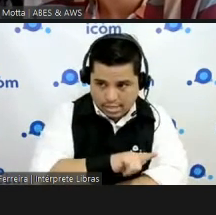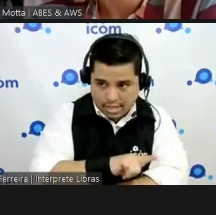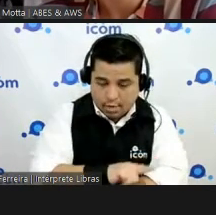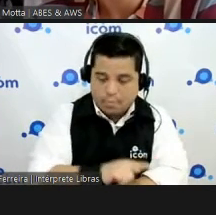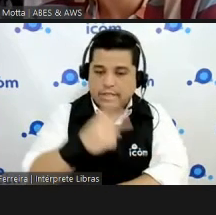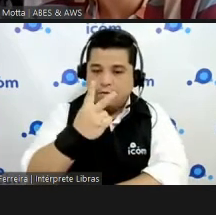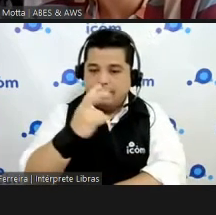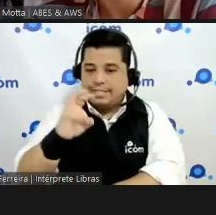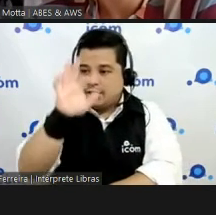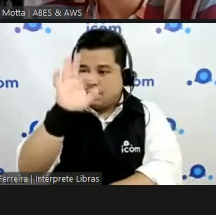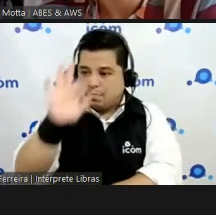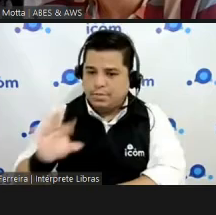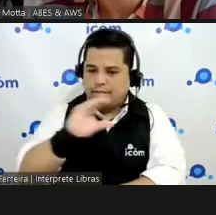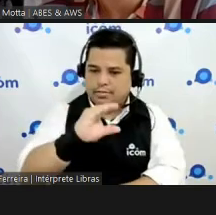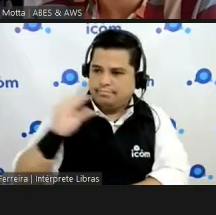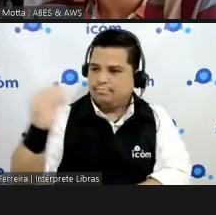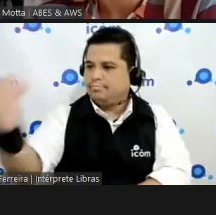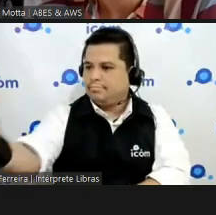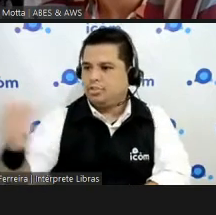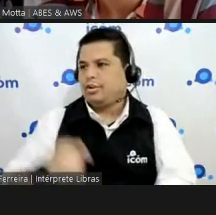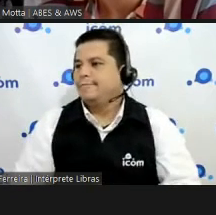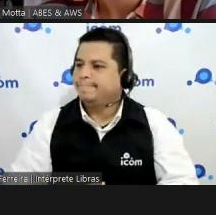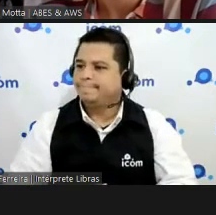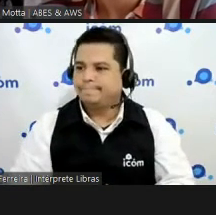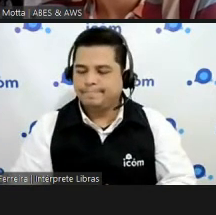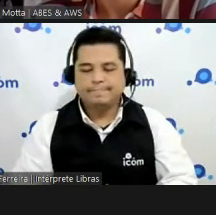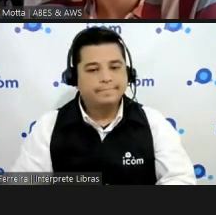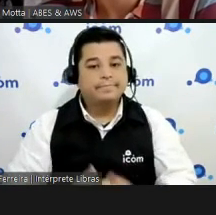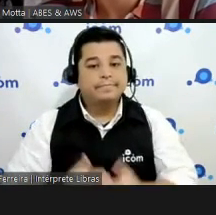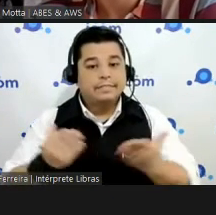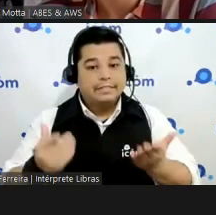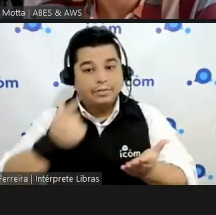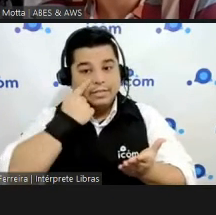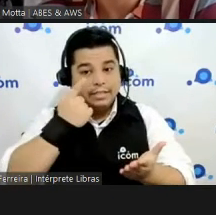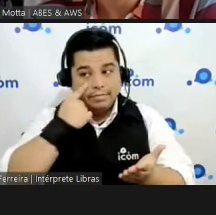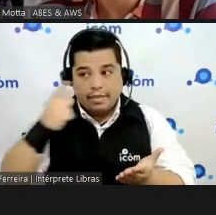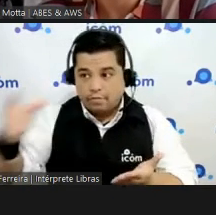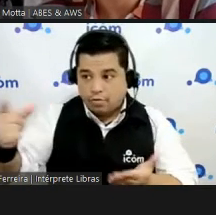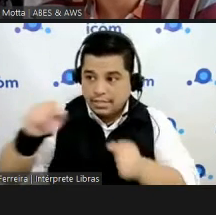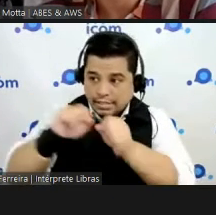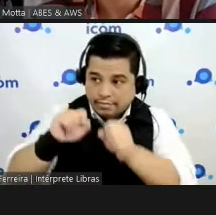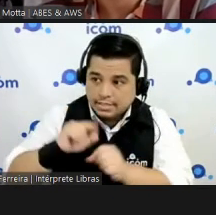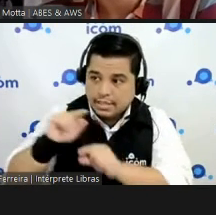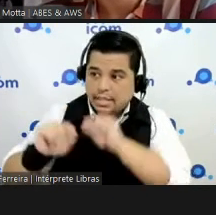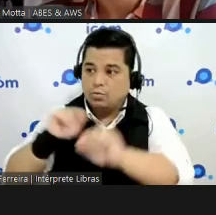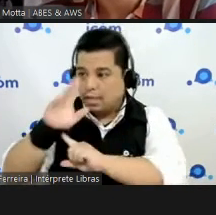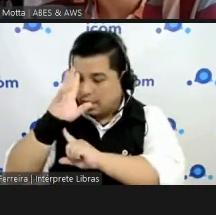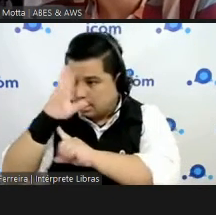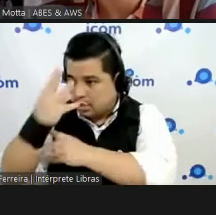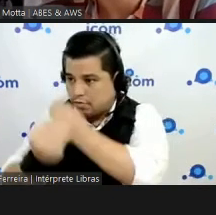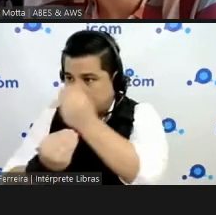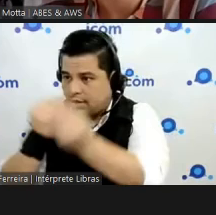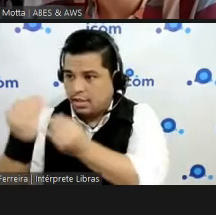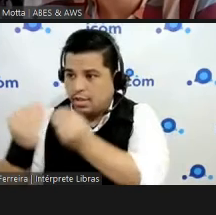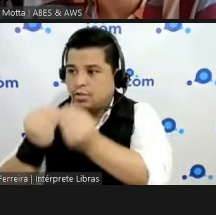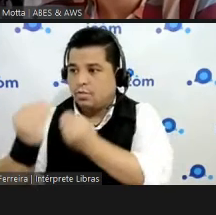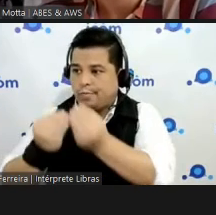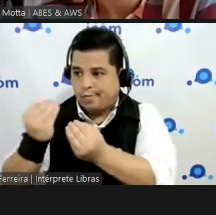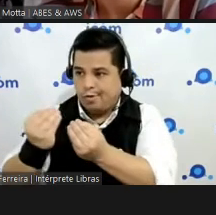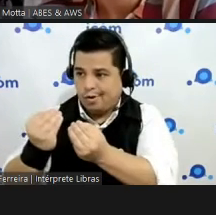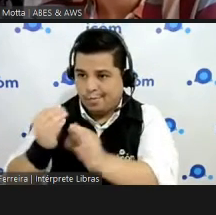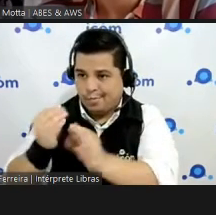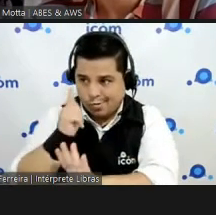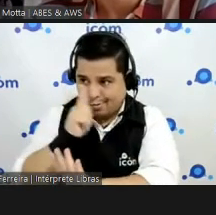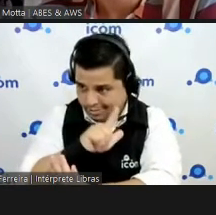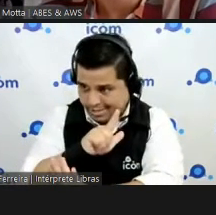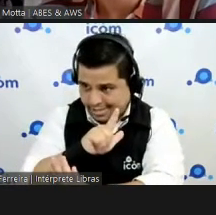solução que ele tá trazendo o que que ele tá trazendo e em cima disso ele ser remunerado e o maior lance